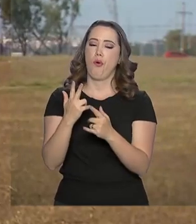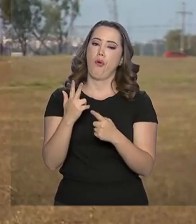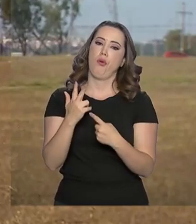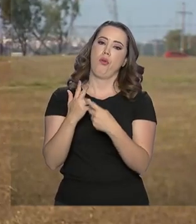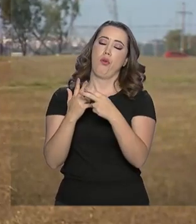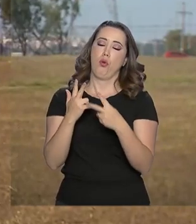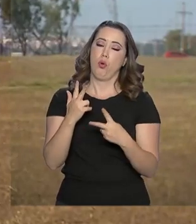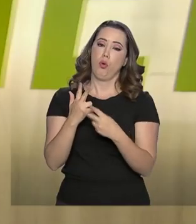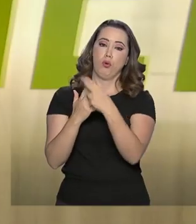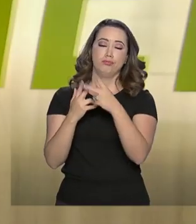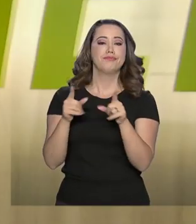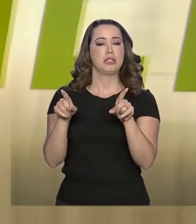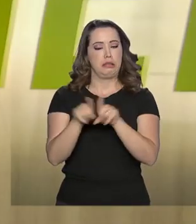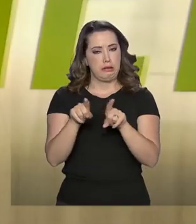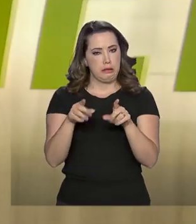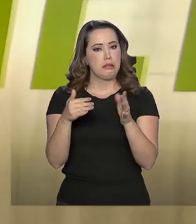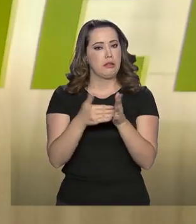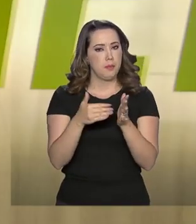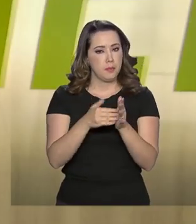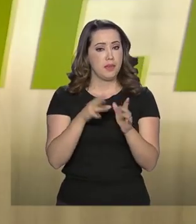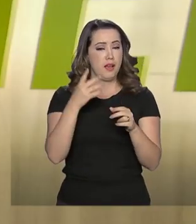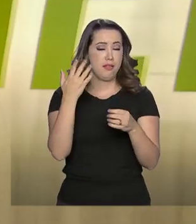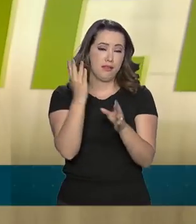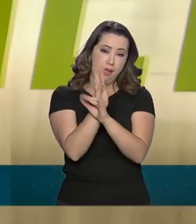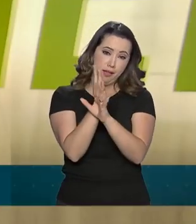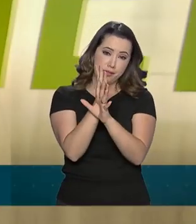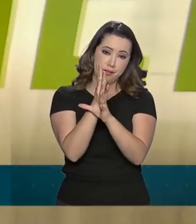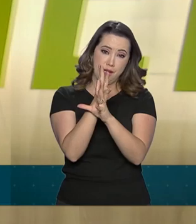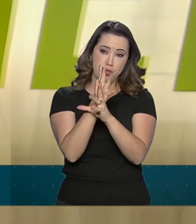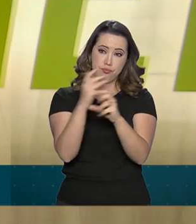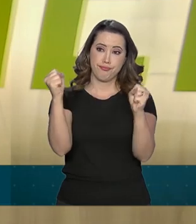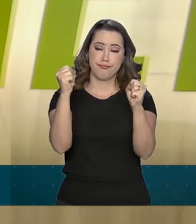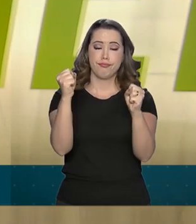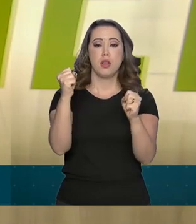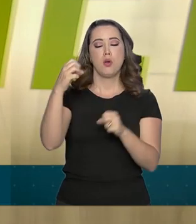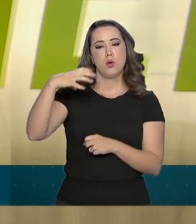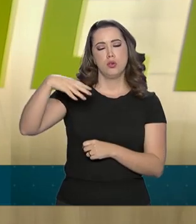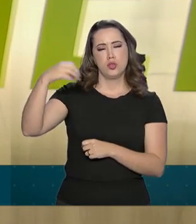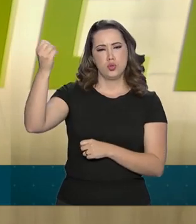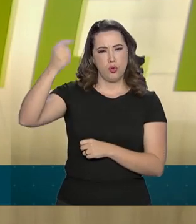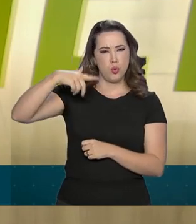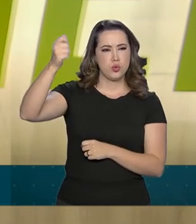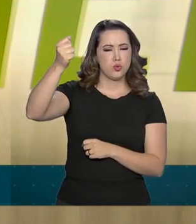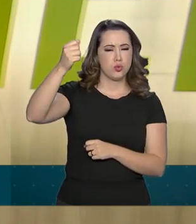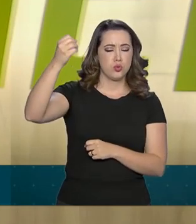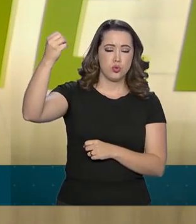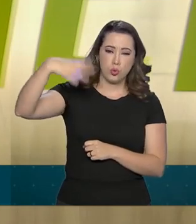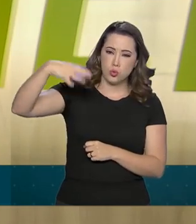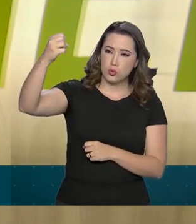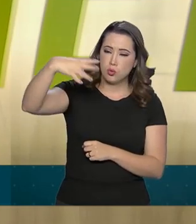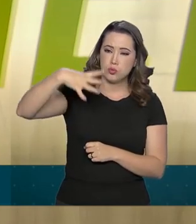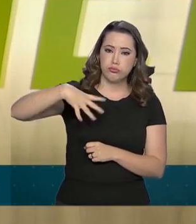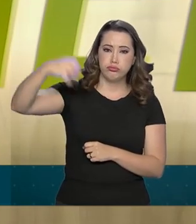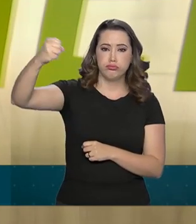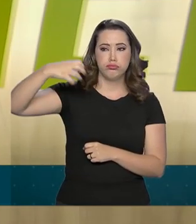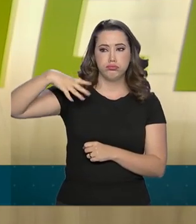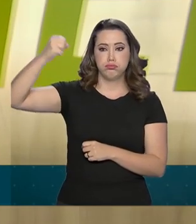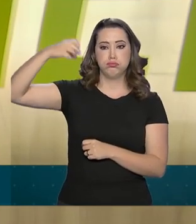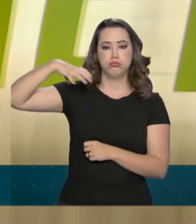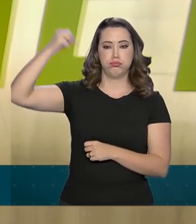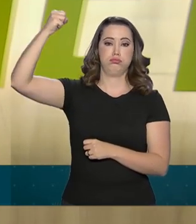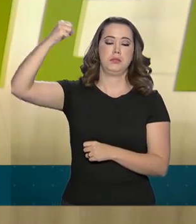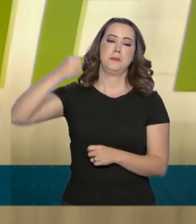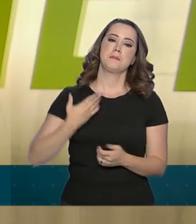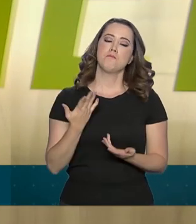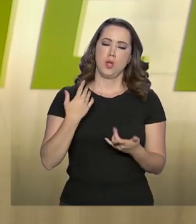até nas cidades. Esses desligamentos podem impactar desde interrupções